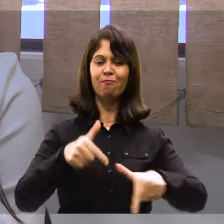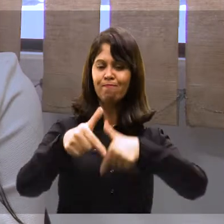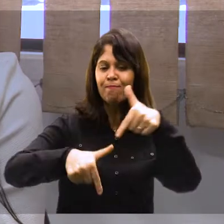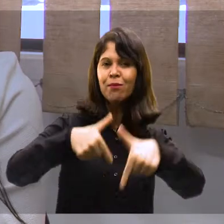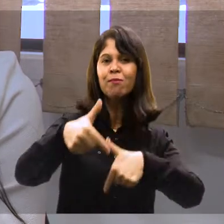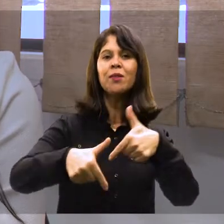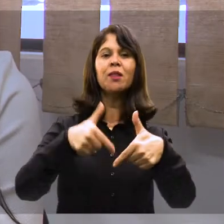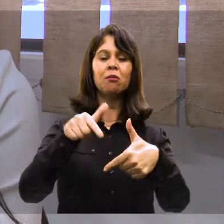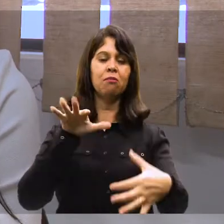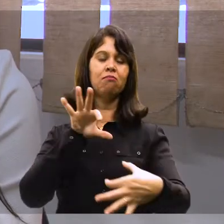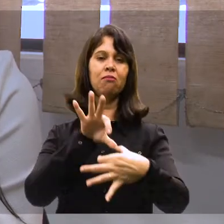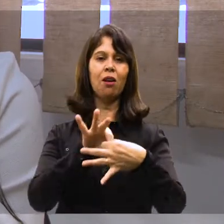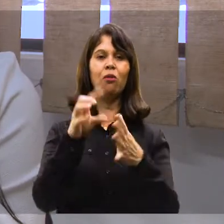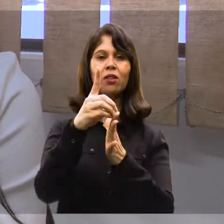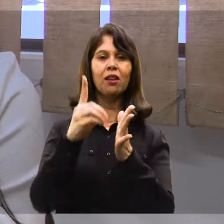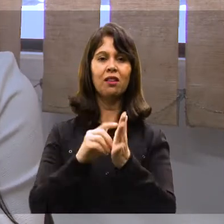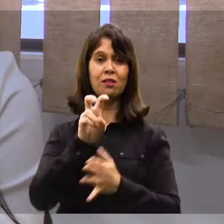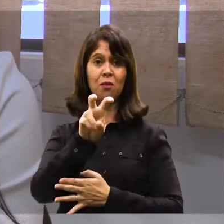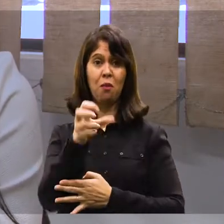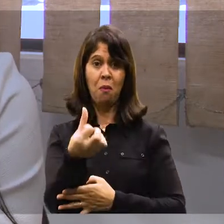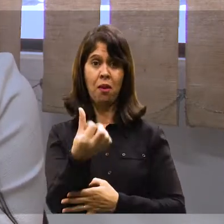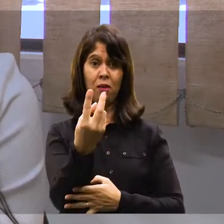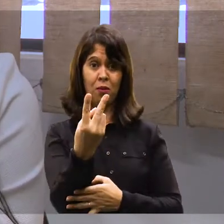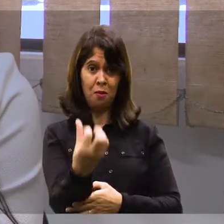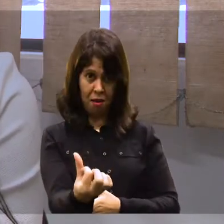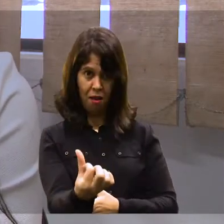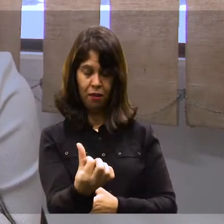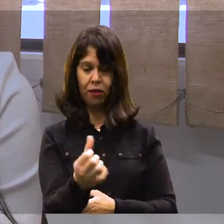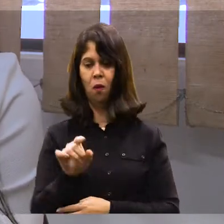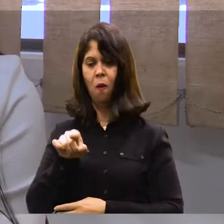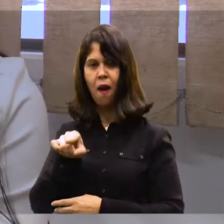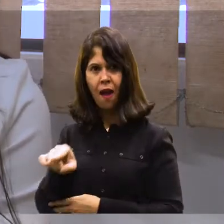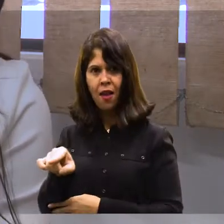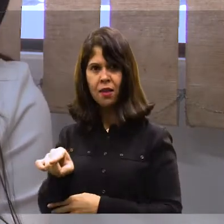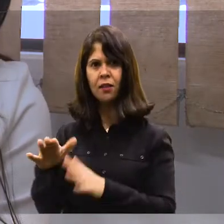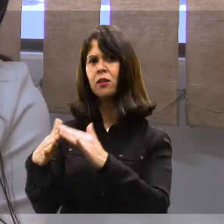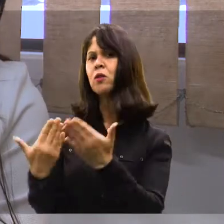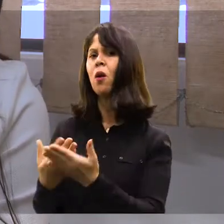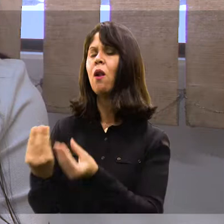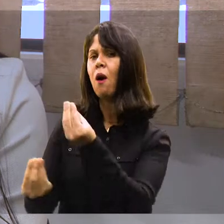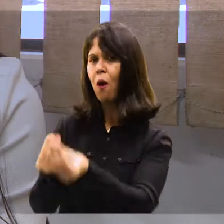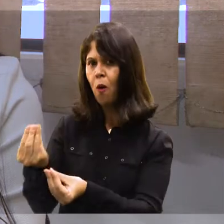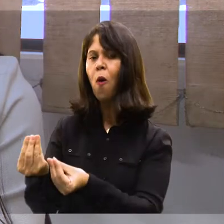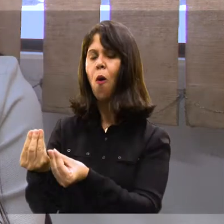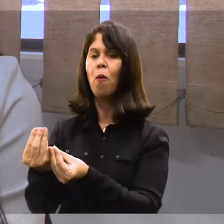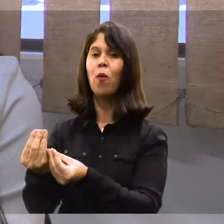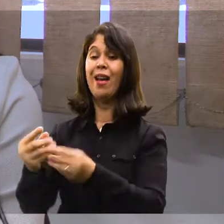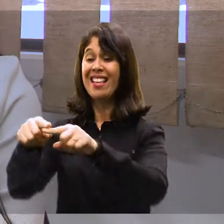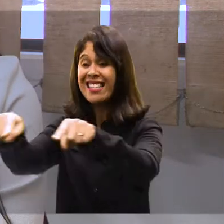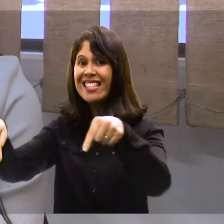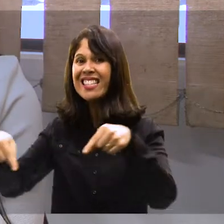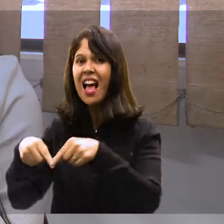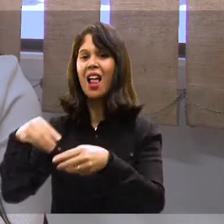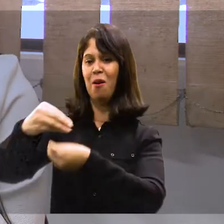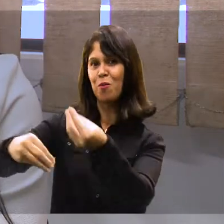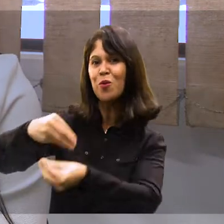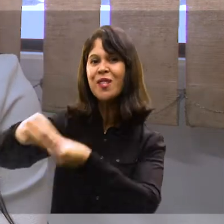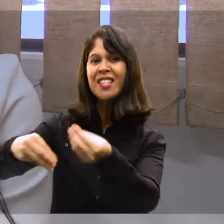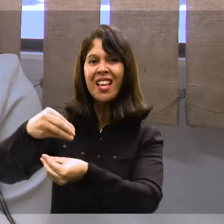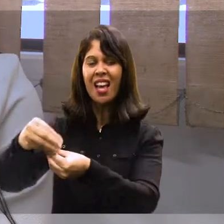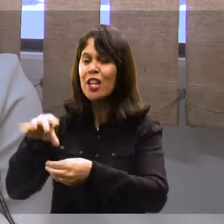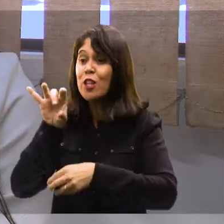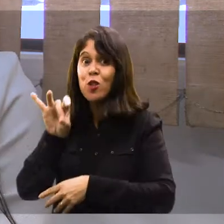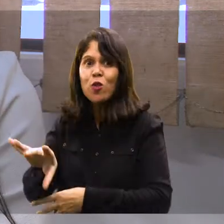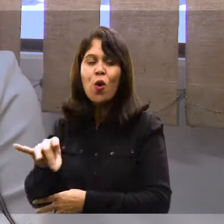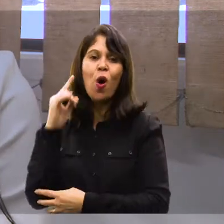diferenciada para atender ao decreto 5626, então, uma unidade escolar tem feito proposta multisseriada, então,